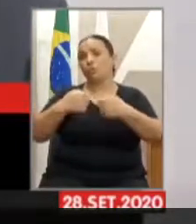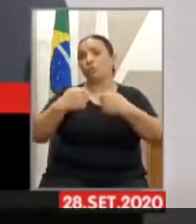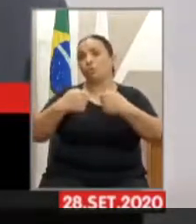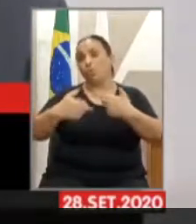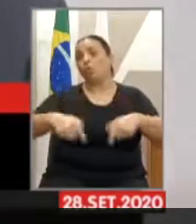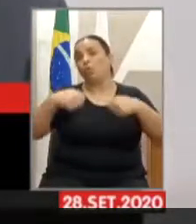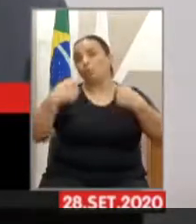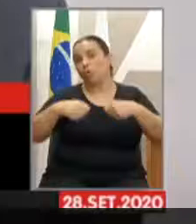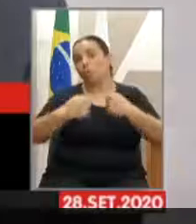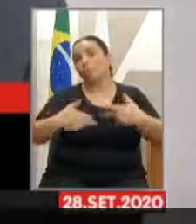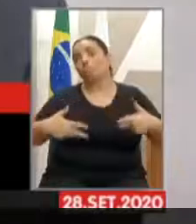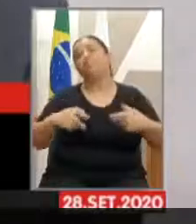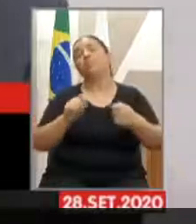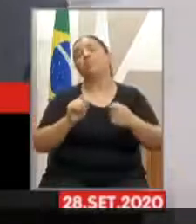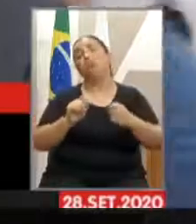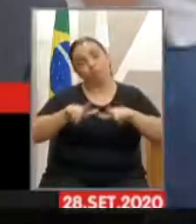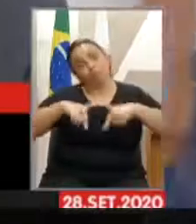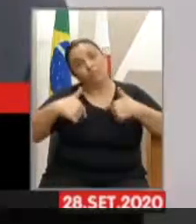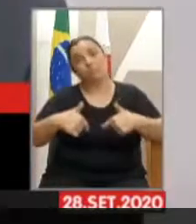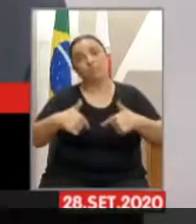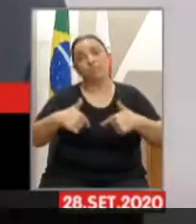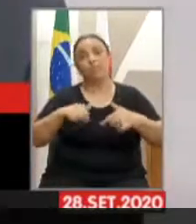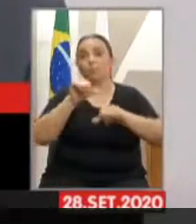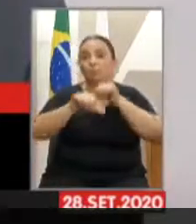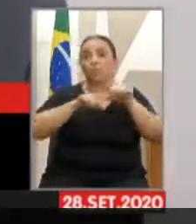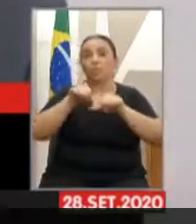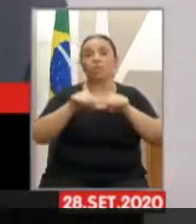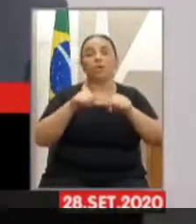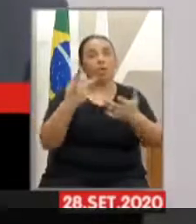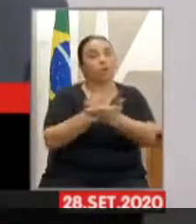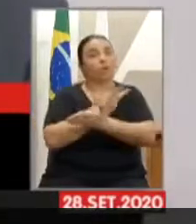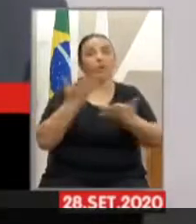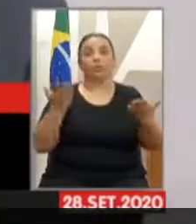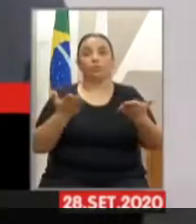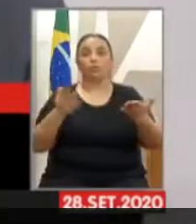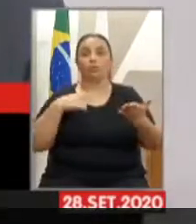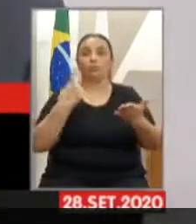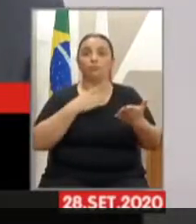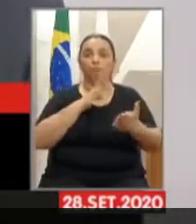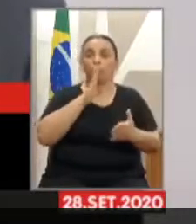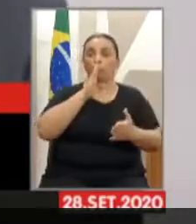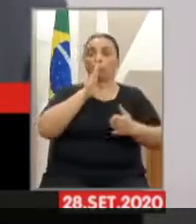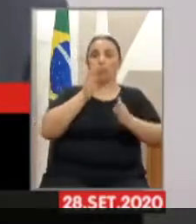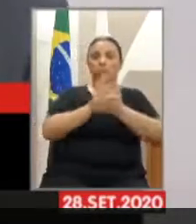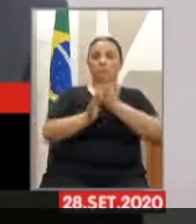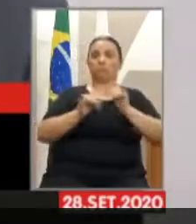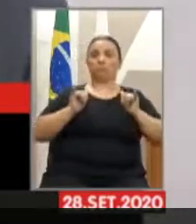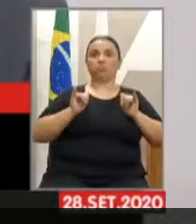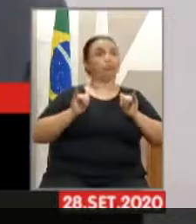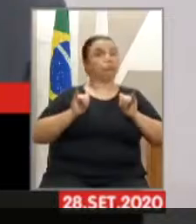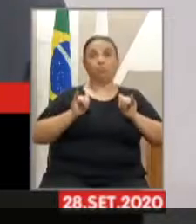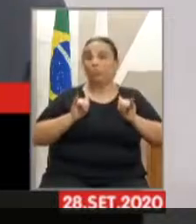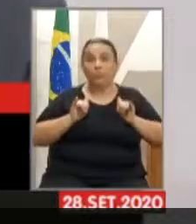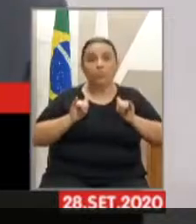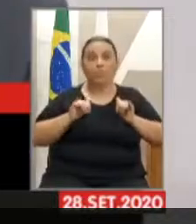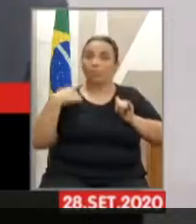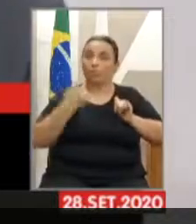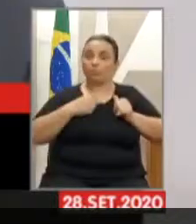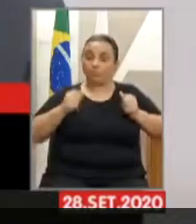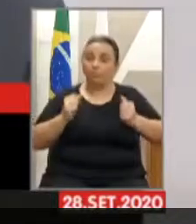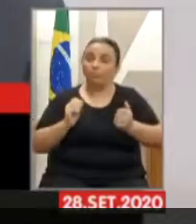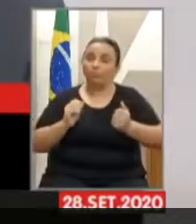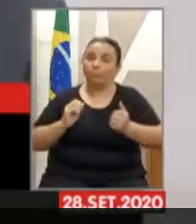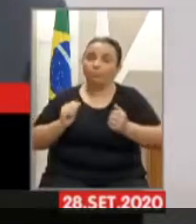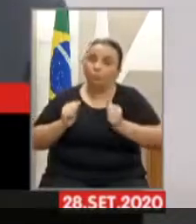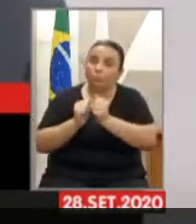desse cenário atual. Nós não podemos nos calar, nós temos que estar presente, nós temos que mostrar, nós temos que